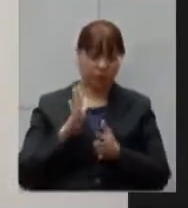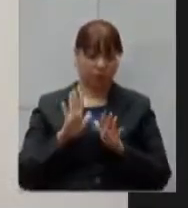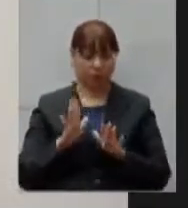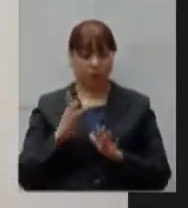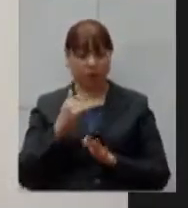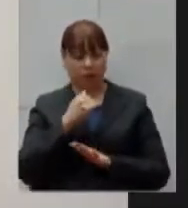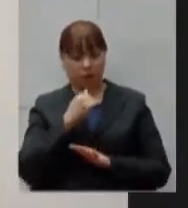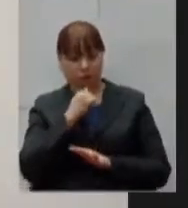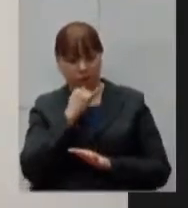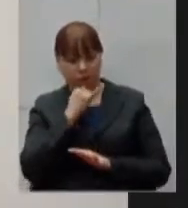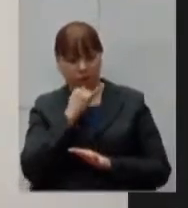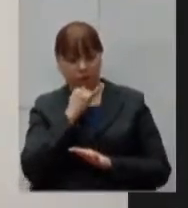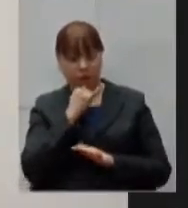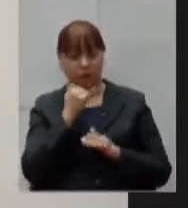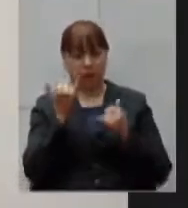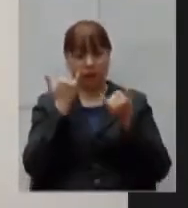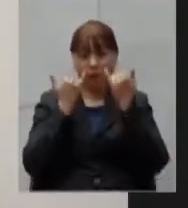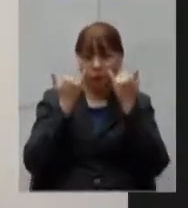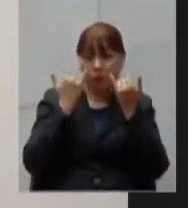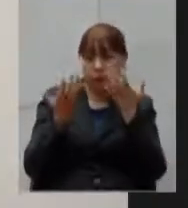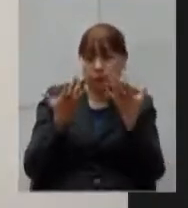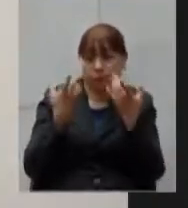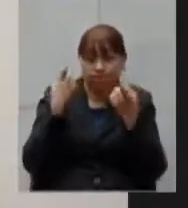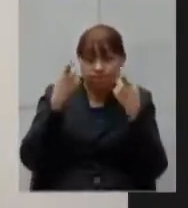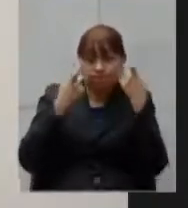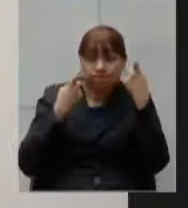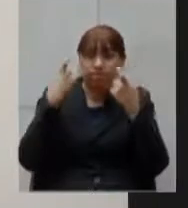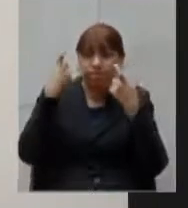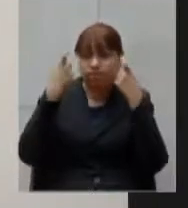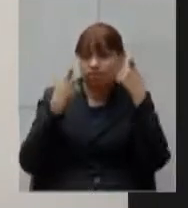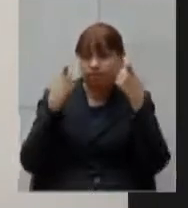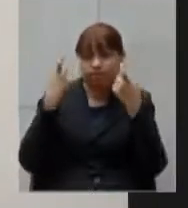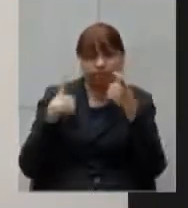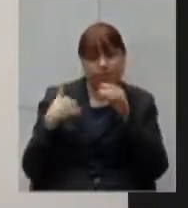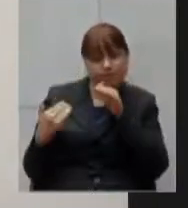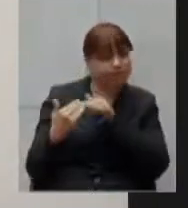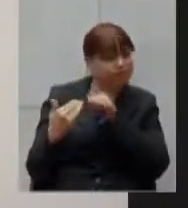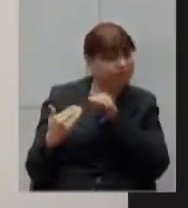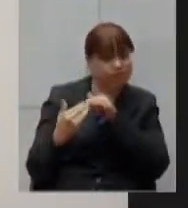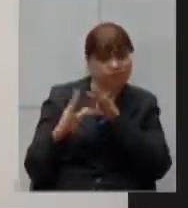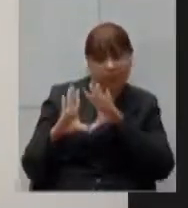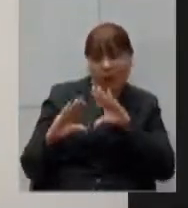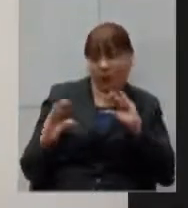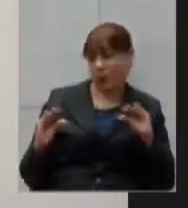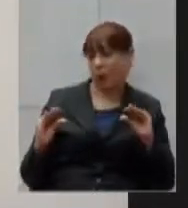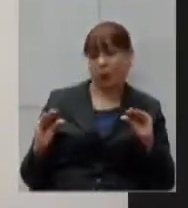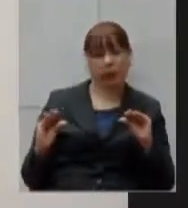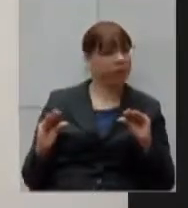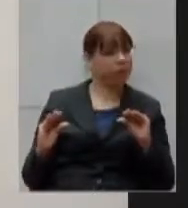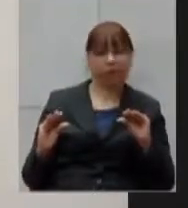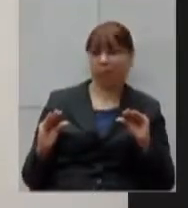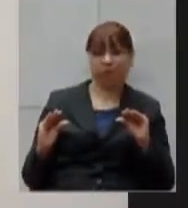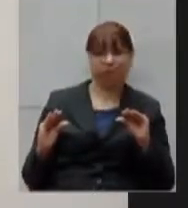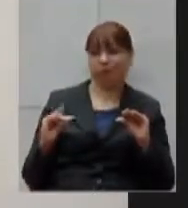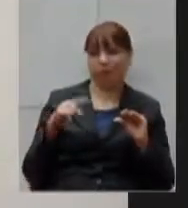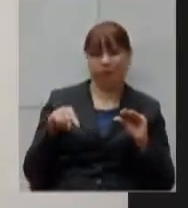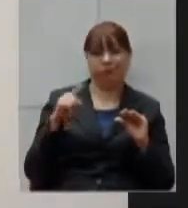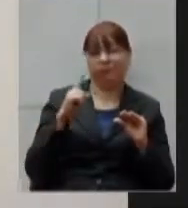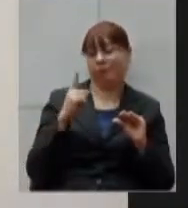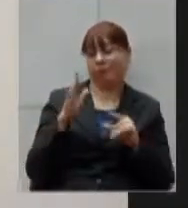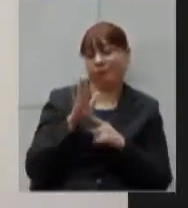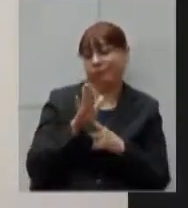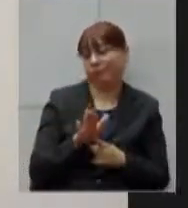os dados são absolutamente preocupantes eu não compartilho com essa tranquilidade aparente da situação